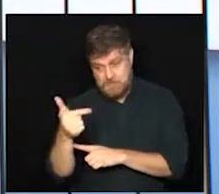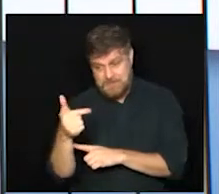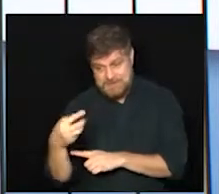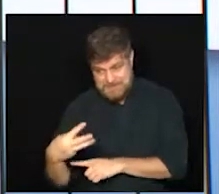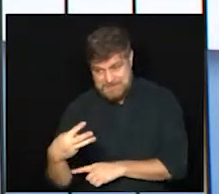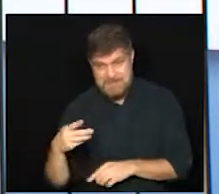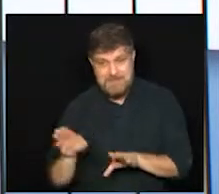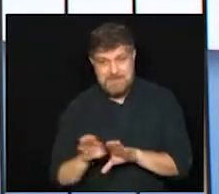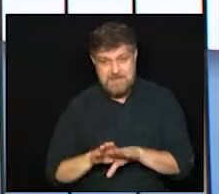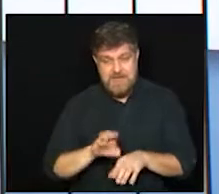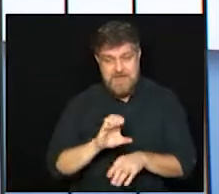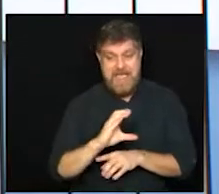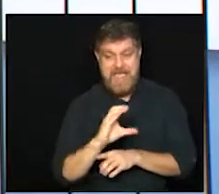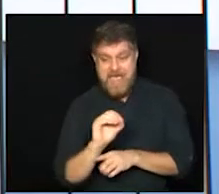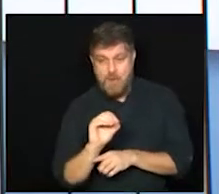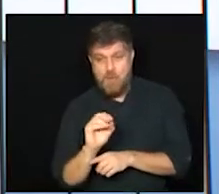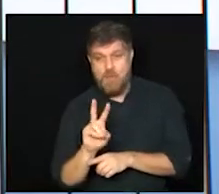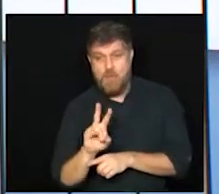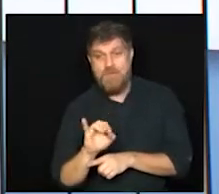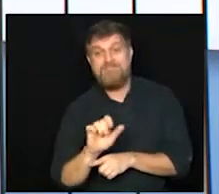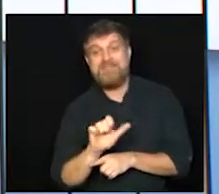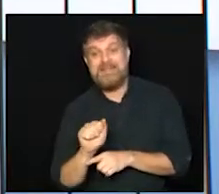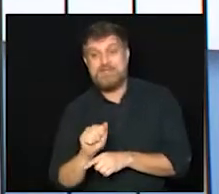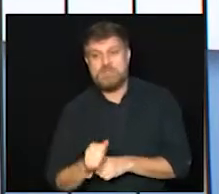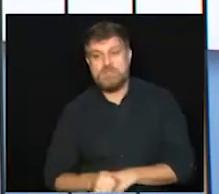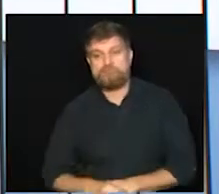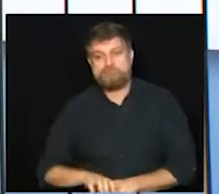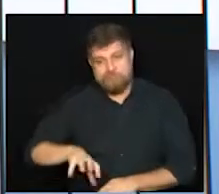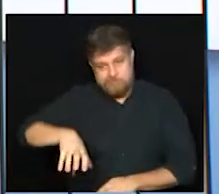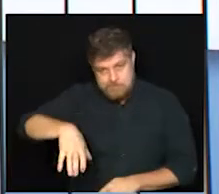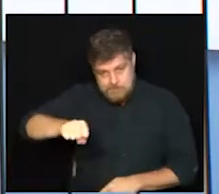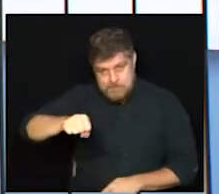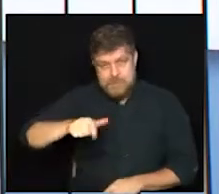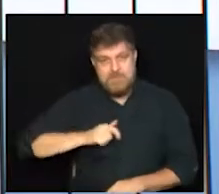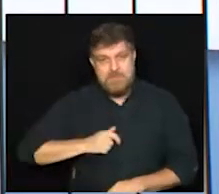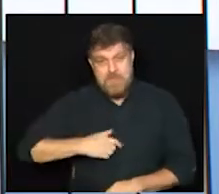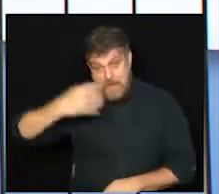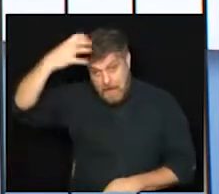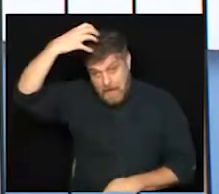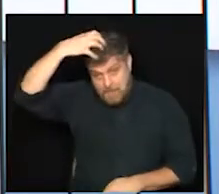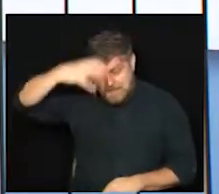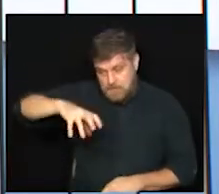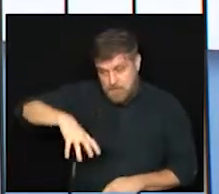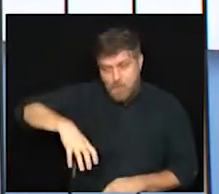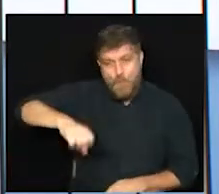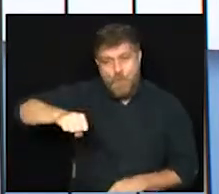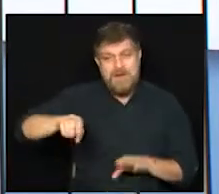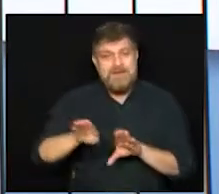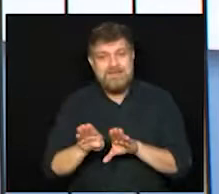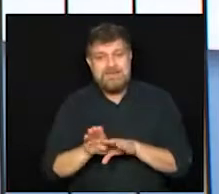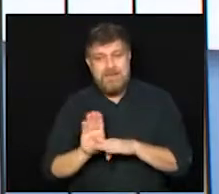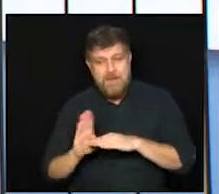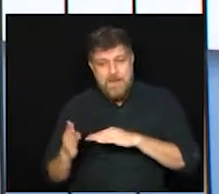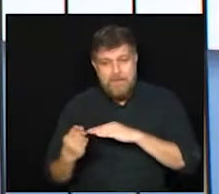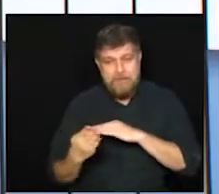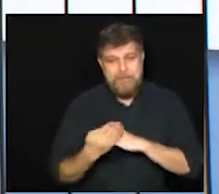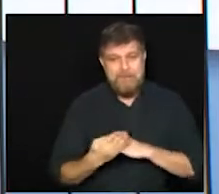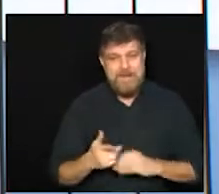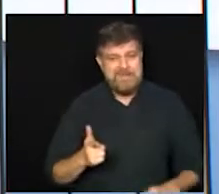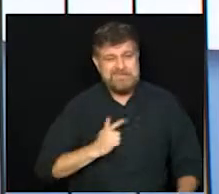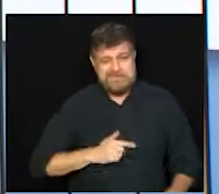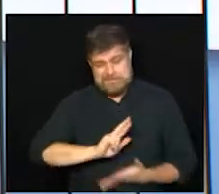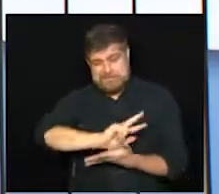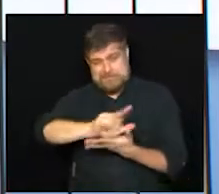Jardim Eco Village, no Parque Imperador, no Residencial Parque dos Resedas e na Vila dos Plátanos.